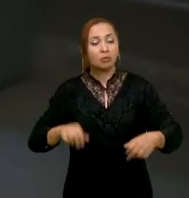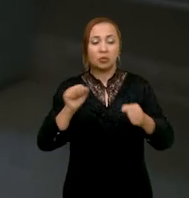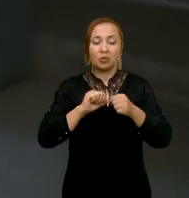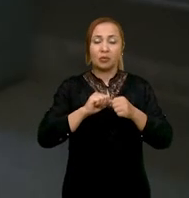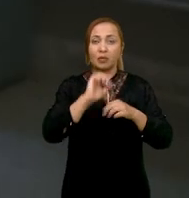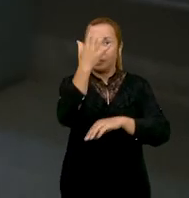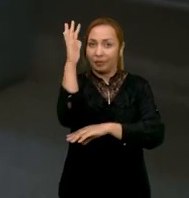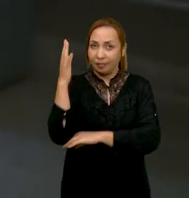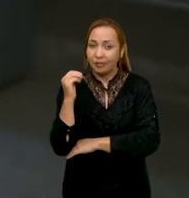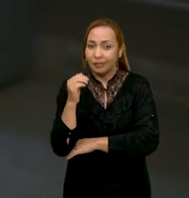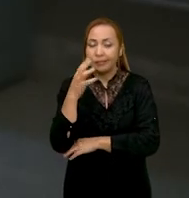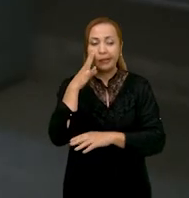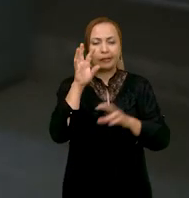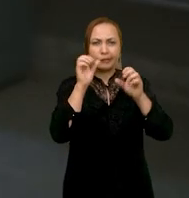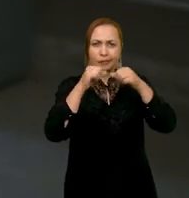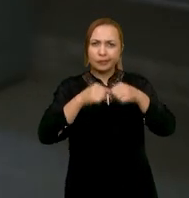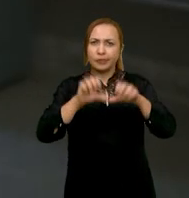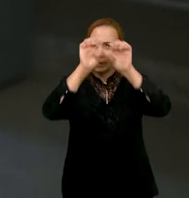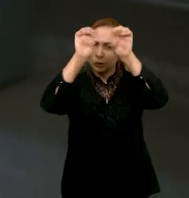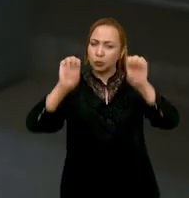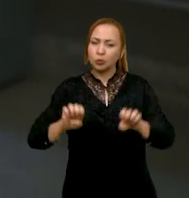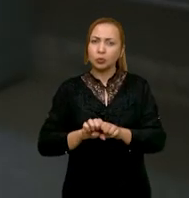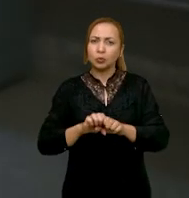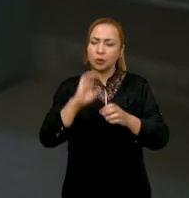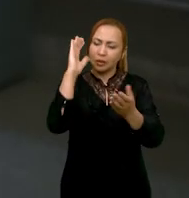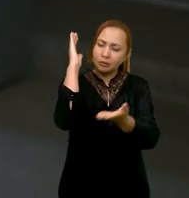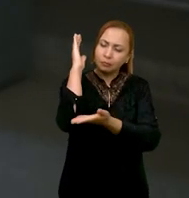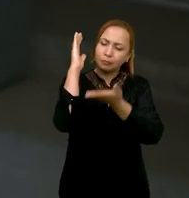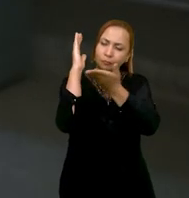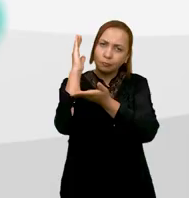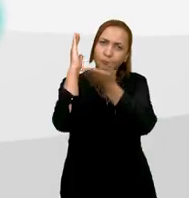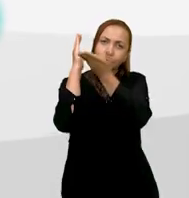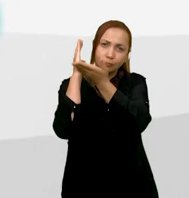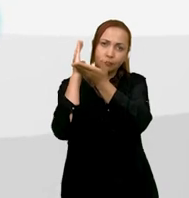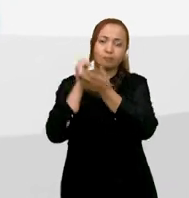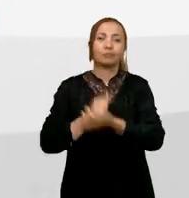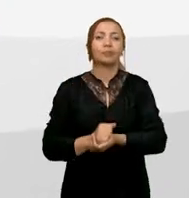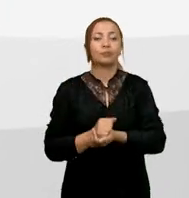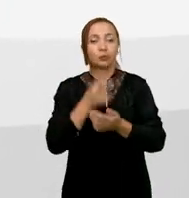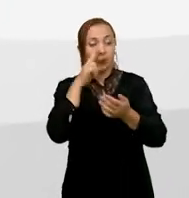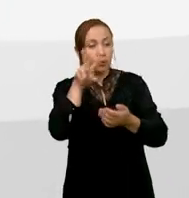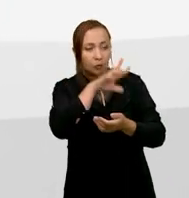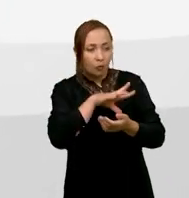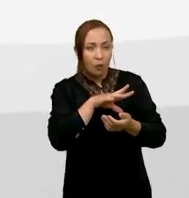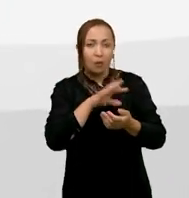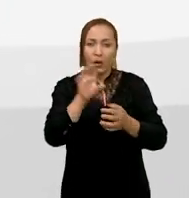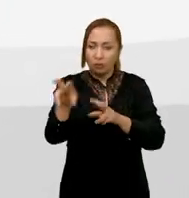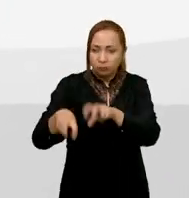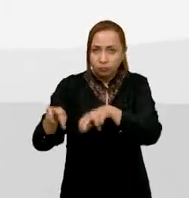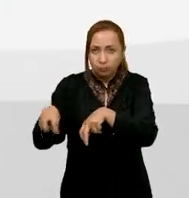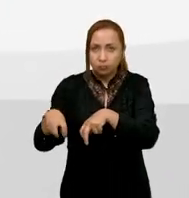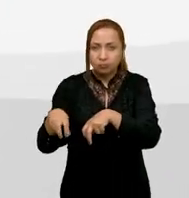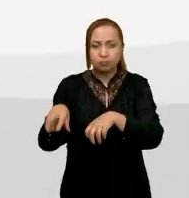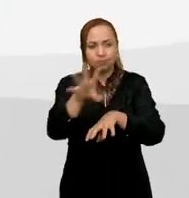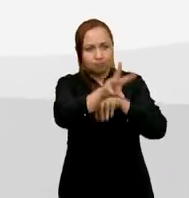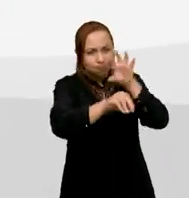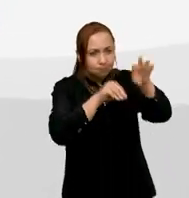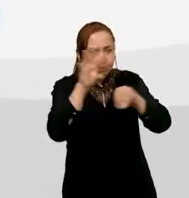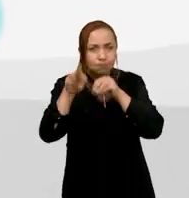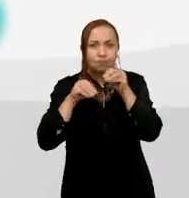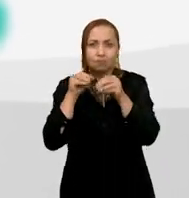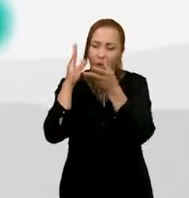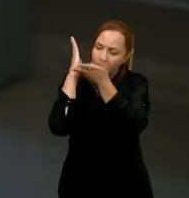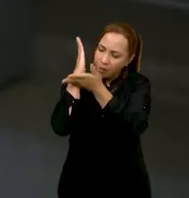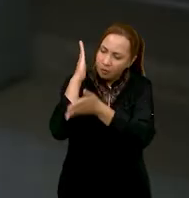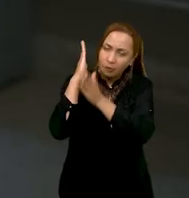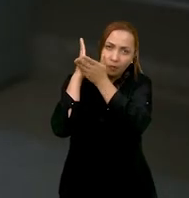registrados nessas estruturas anatômicas que são os anéis de crescimento. Nós vamos ao campo, coletamos um material, normalmente